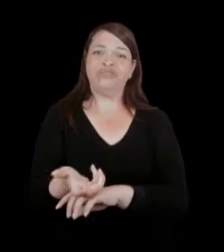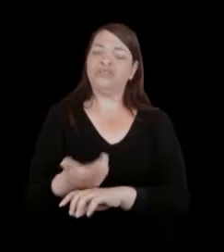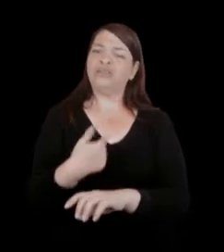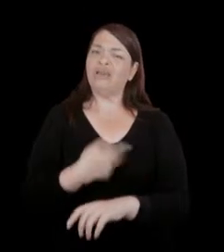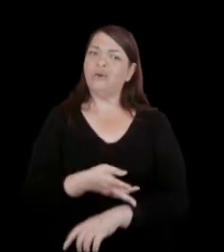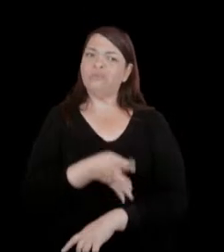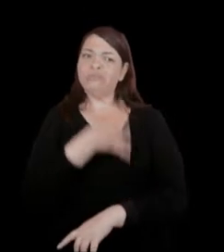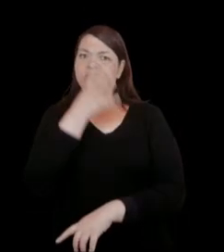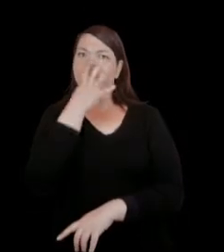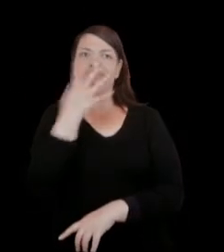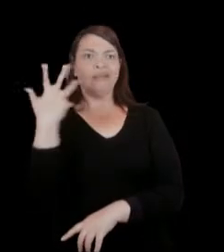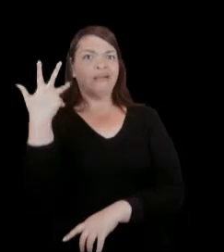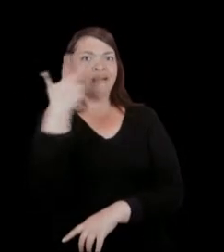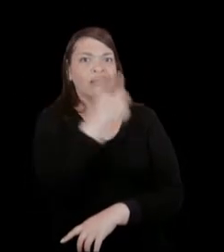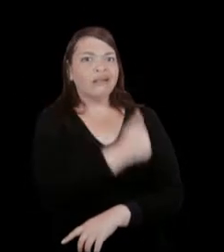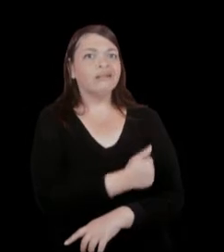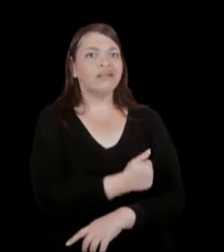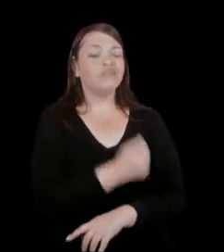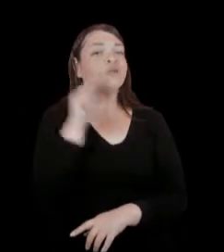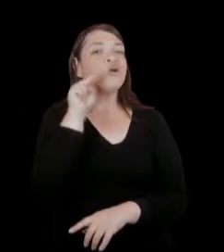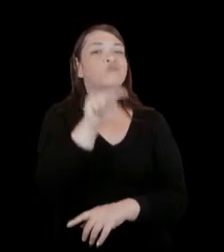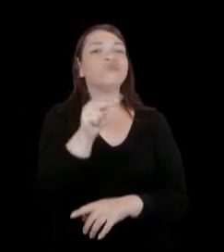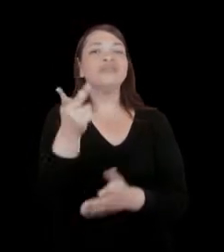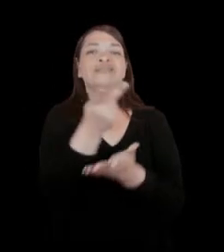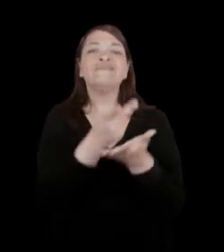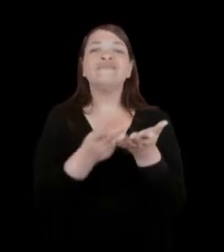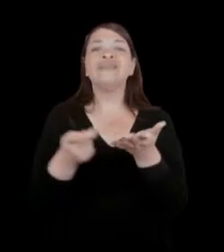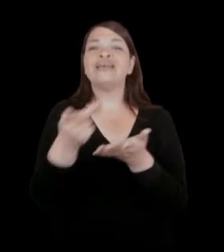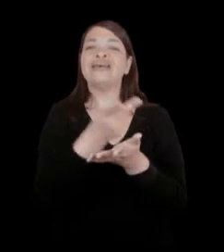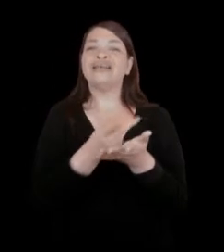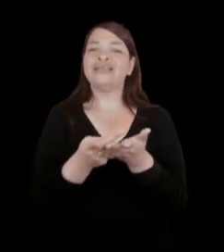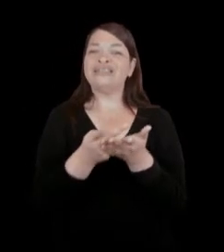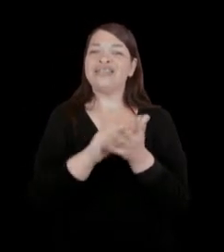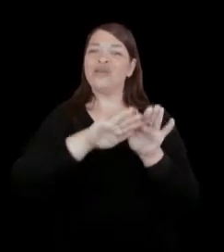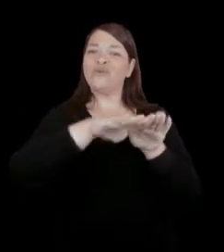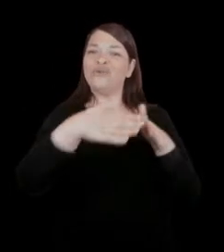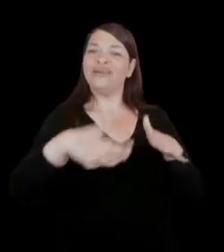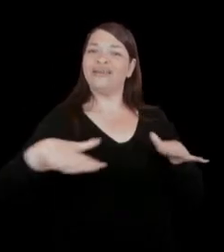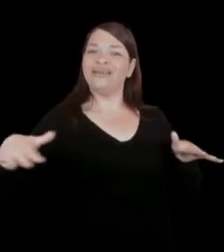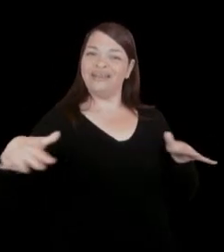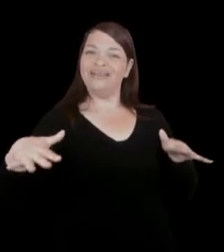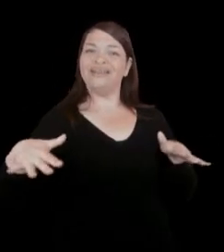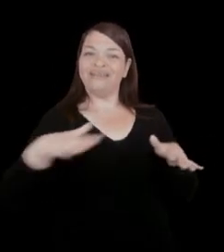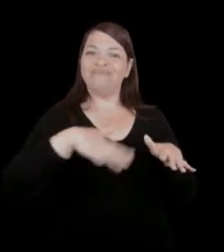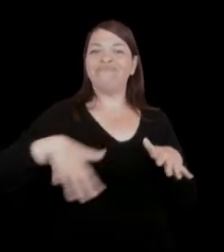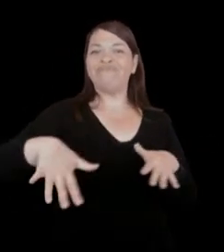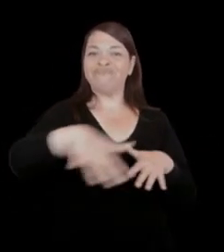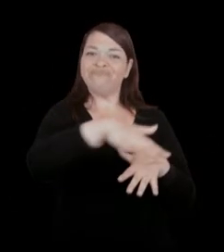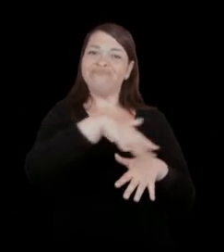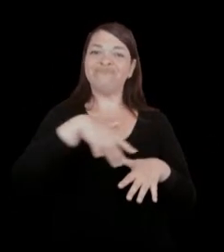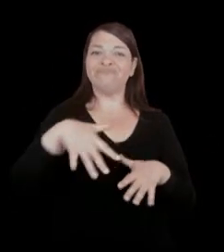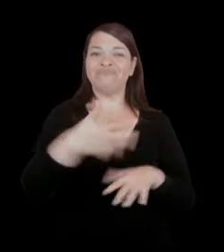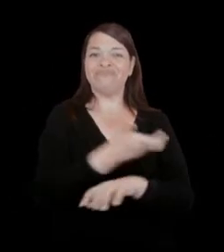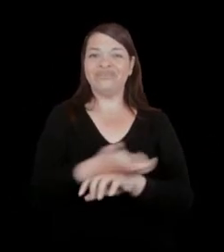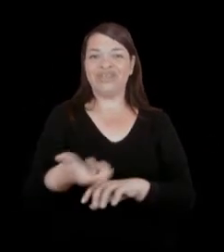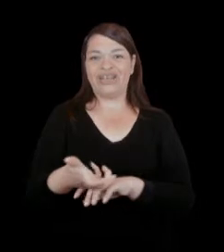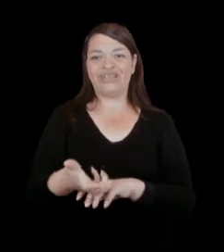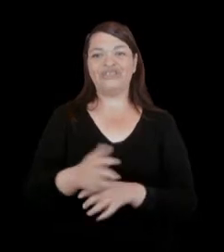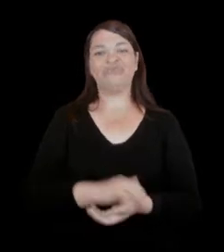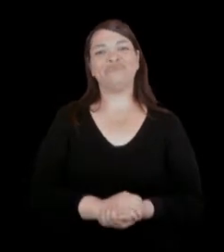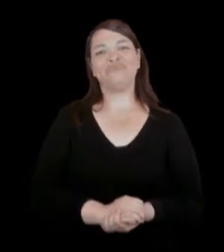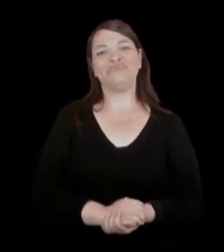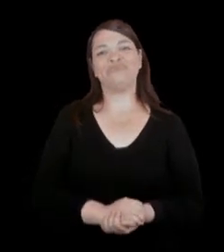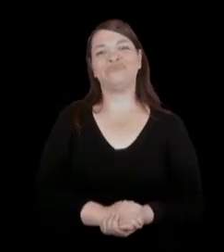bem inovadora para olhar para o desenho da paisagem. Detalhes do jardim, assimétrico, com diferentes tons de verdes e diversos tipos de plantas, com